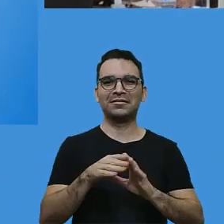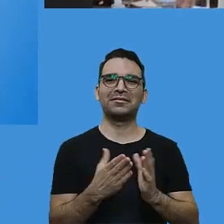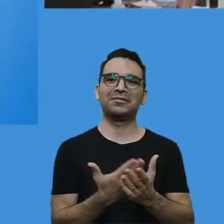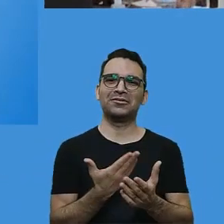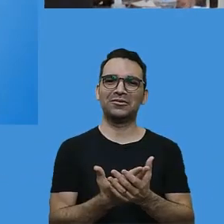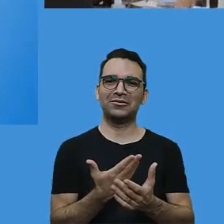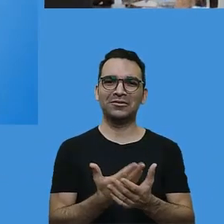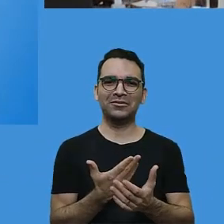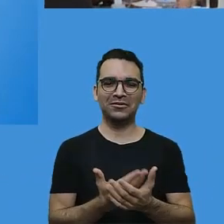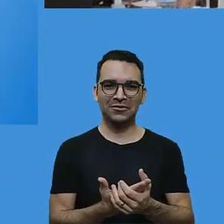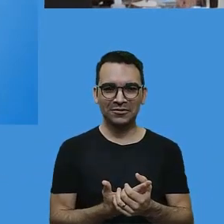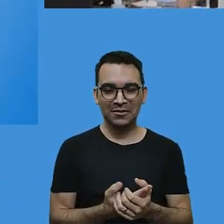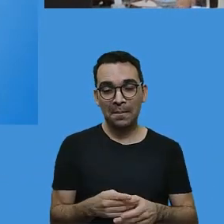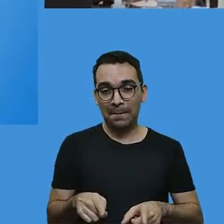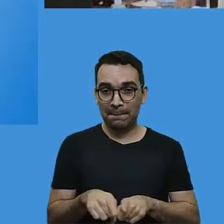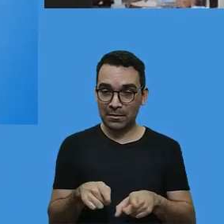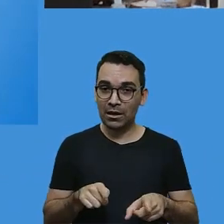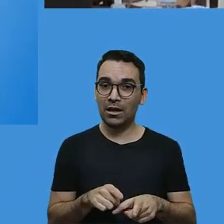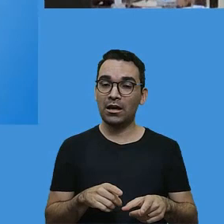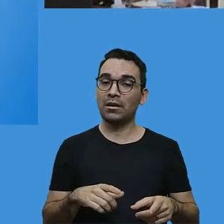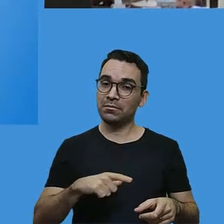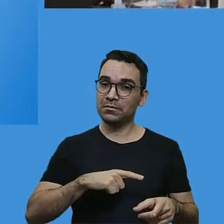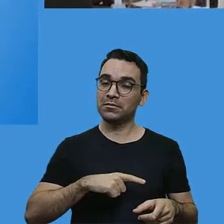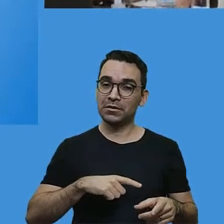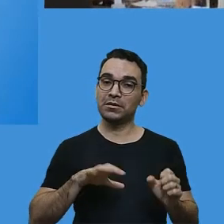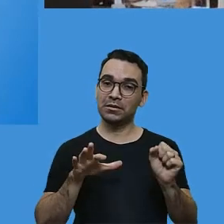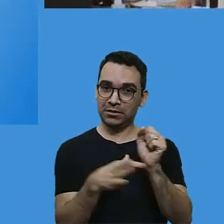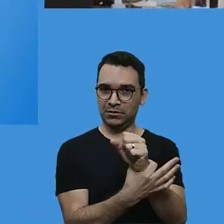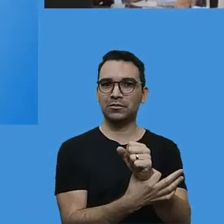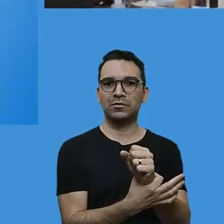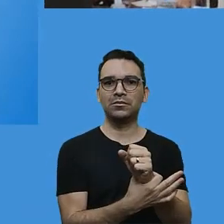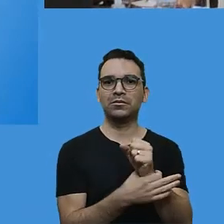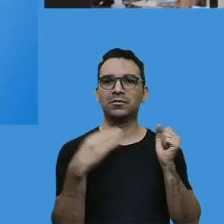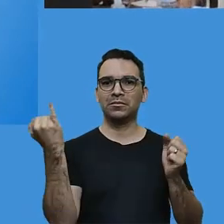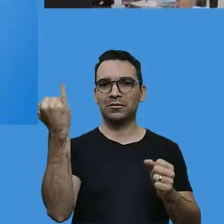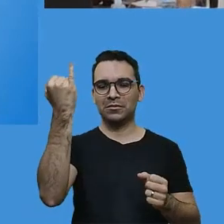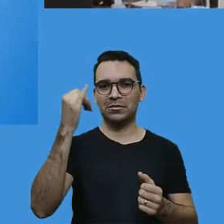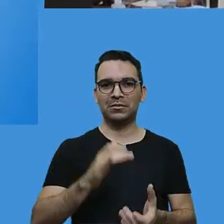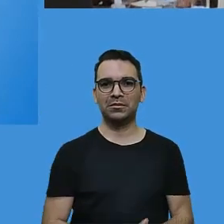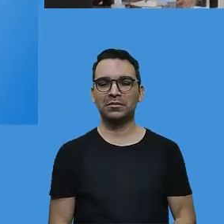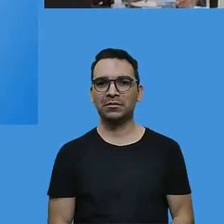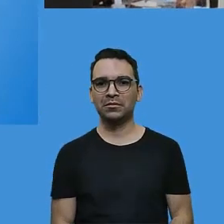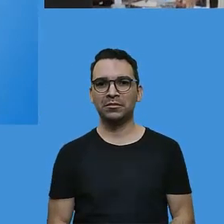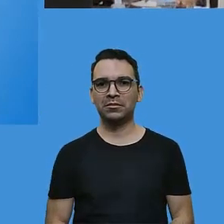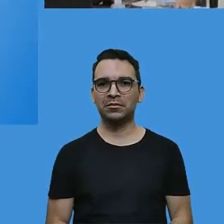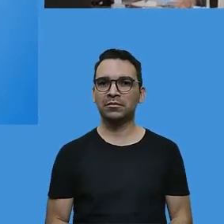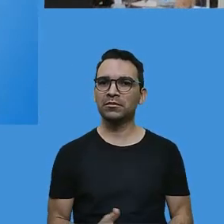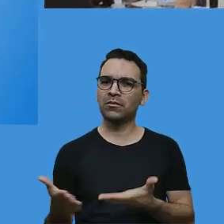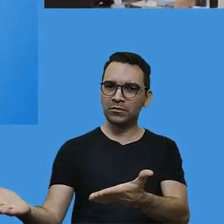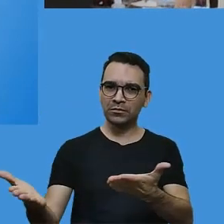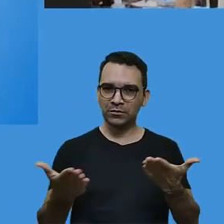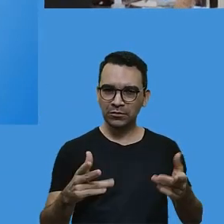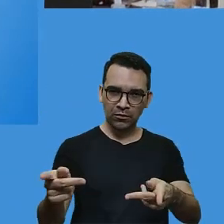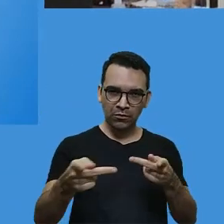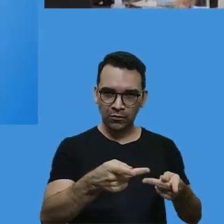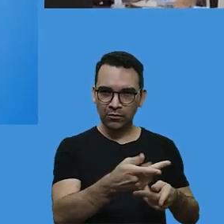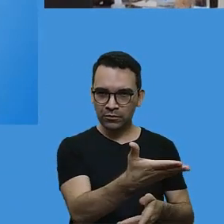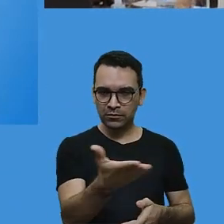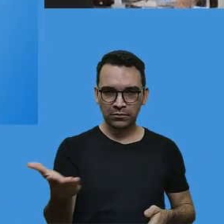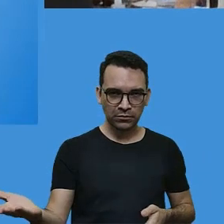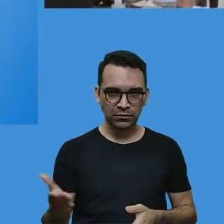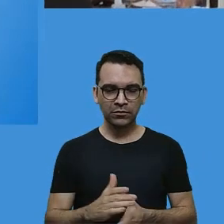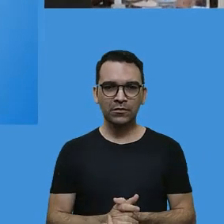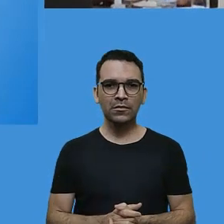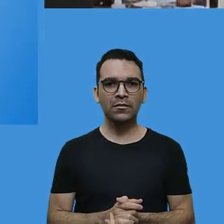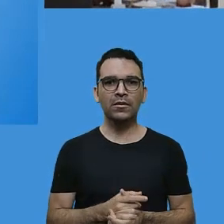sempre no modo diferente, mas não vai deixar de existir. E nisso, eu faço essa convocação, quando a fala de senso de dever,